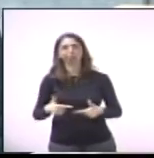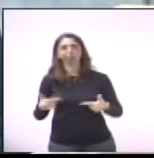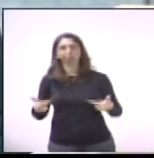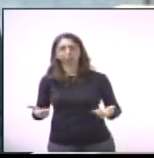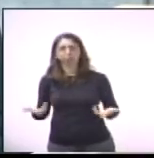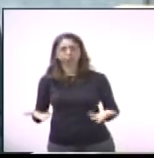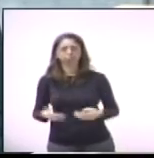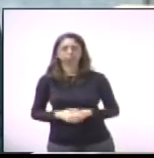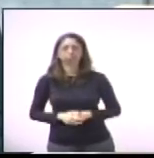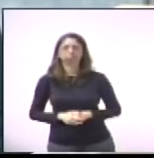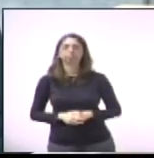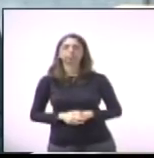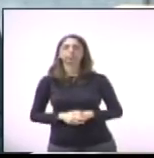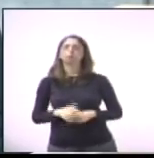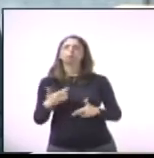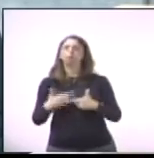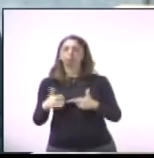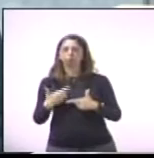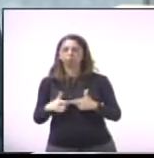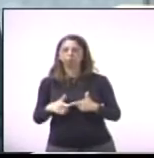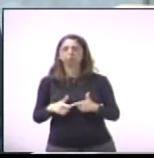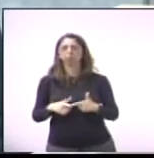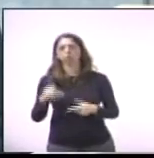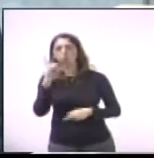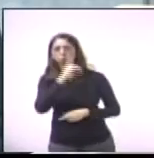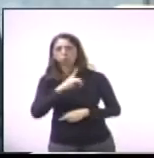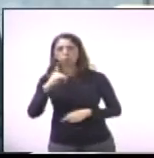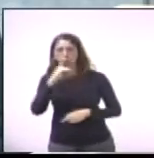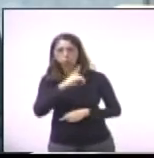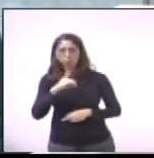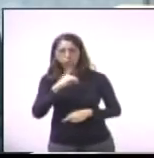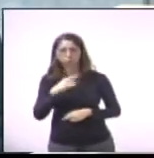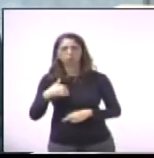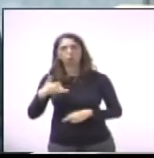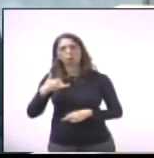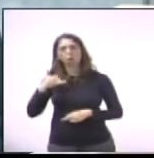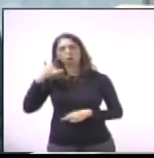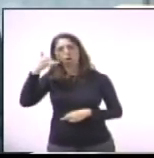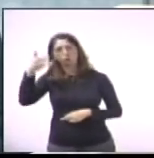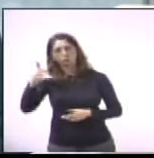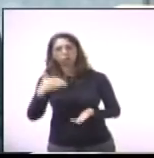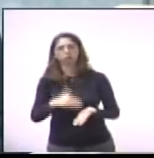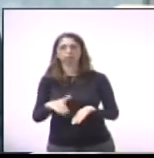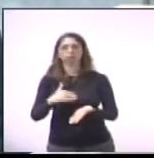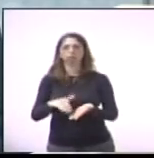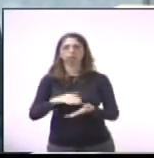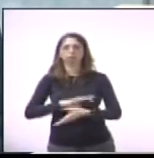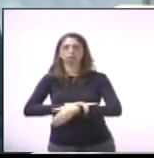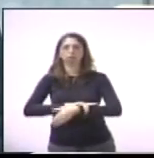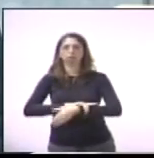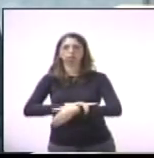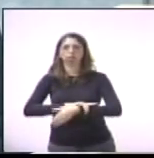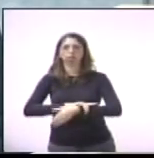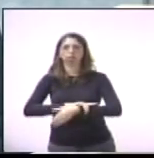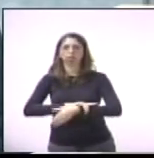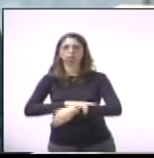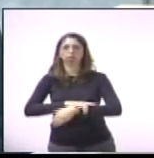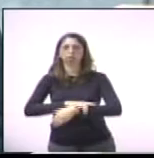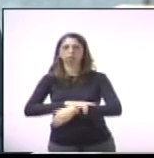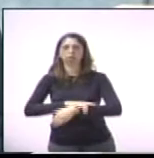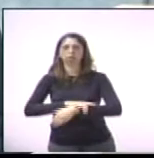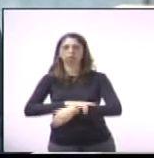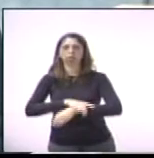tivemos um problema. No domingo, eu acionei o secretário de Segurança, ele atendeu prontamente, mandou fiscalização